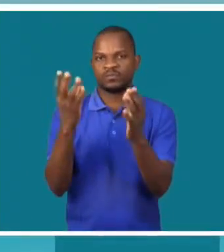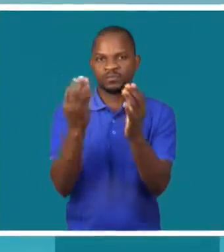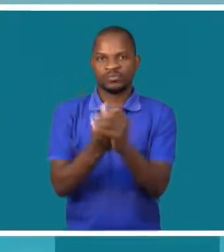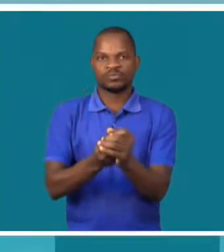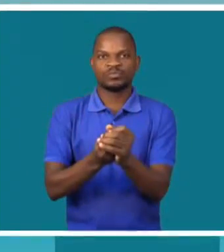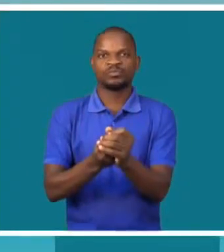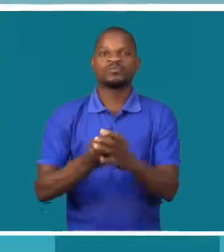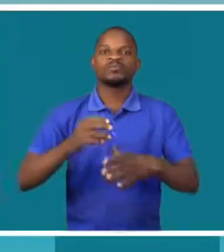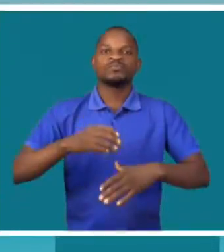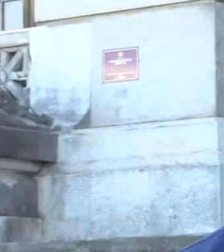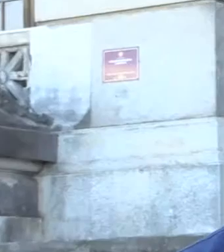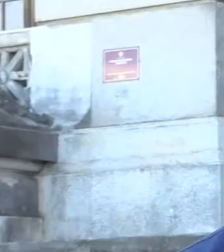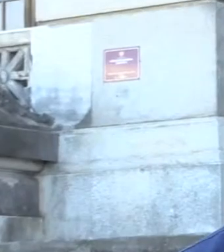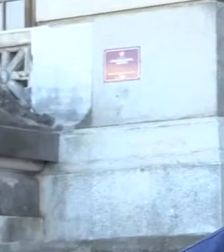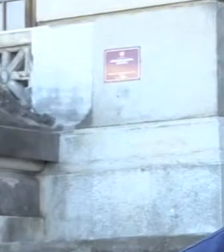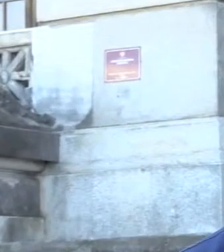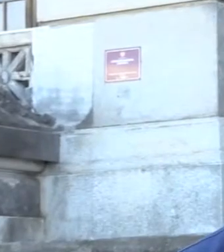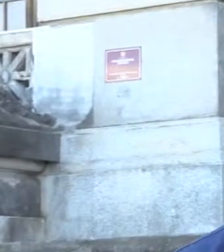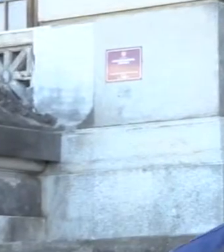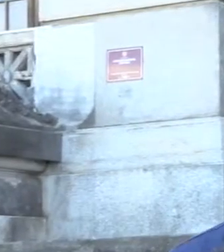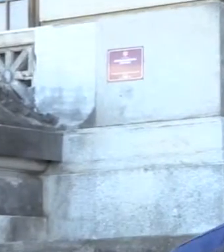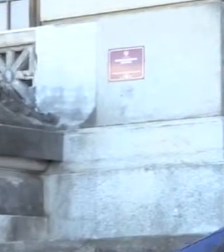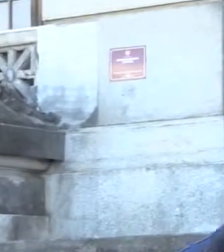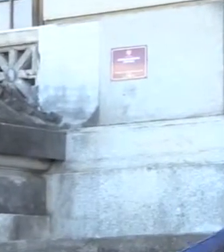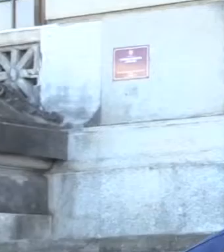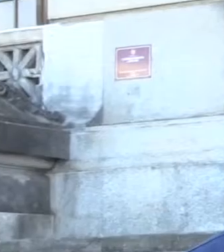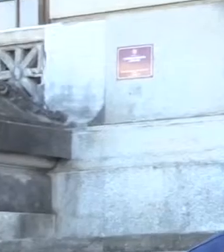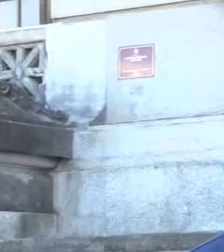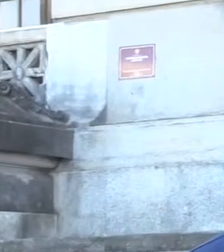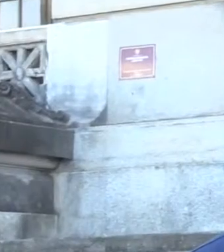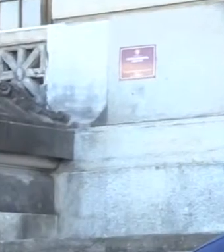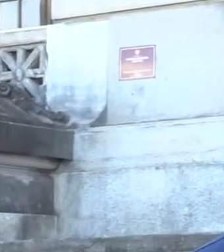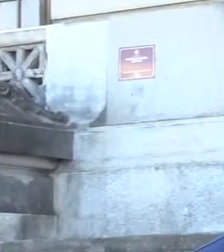e só podemos fazer isso quando estivermos juntos. E colorides e colorides the same sun.